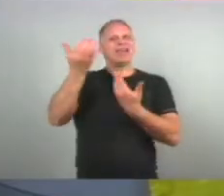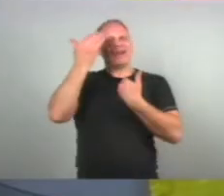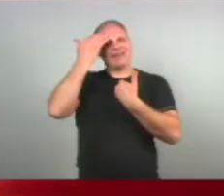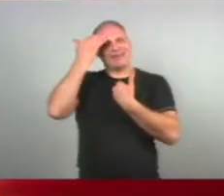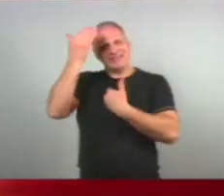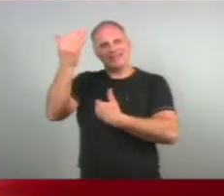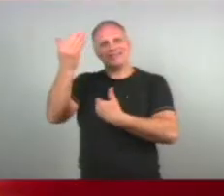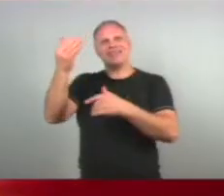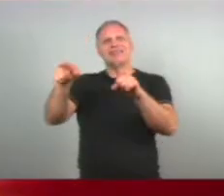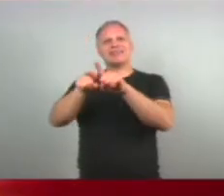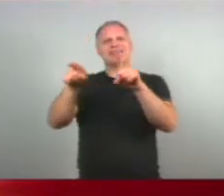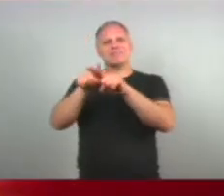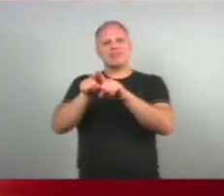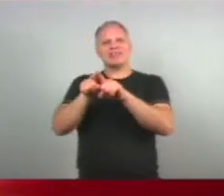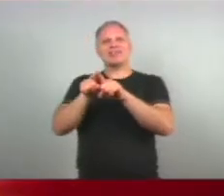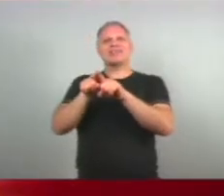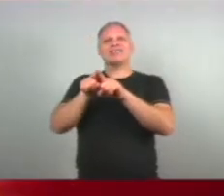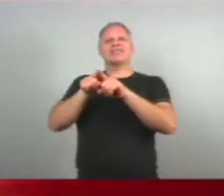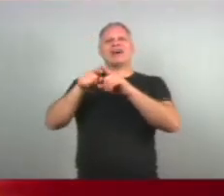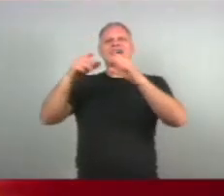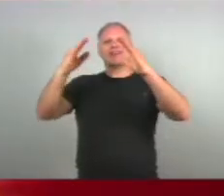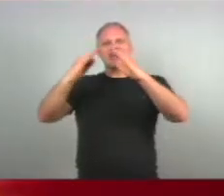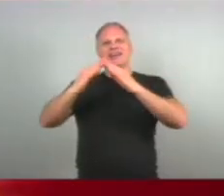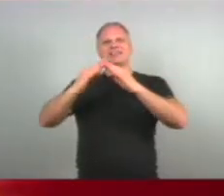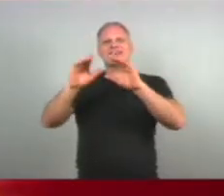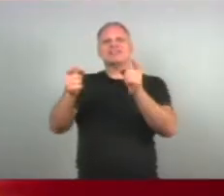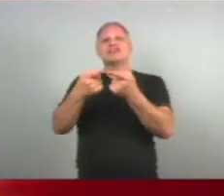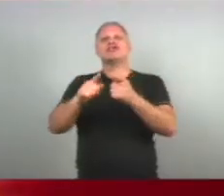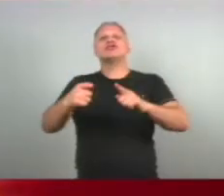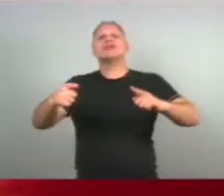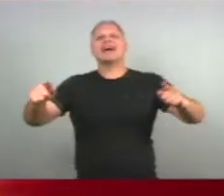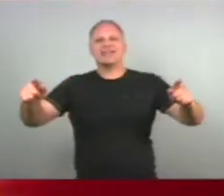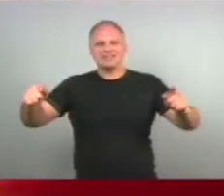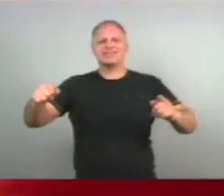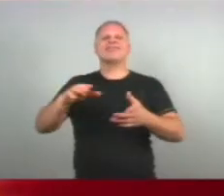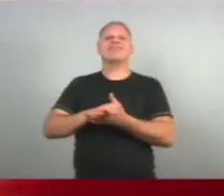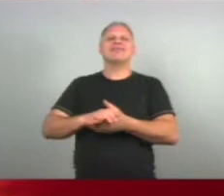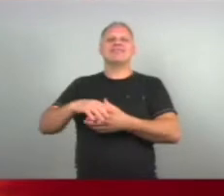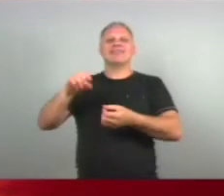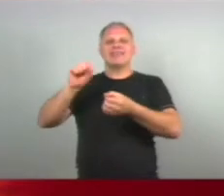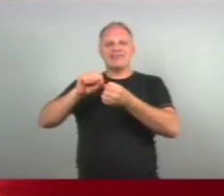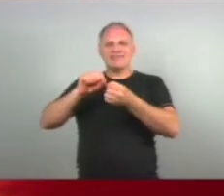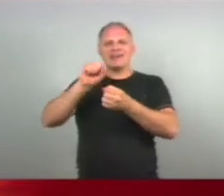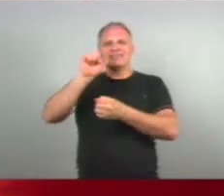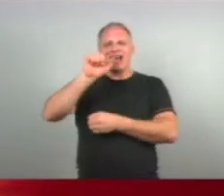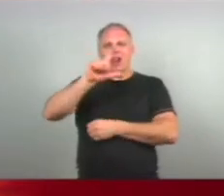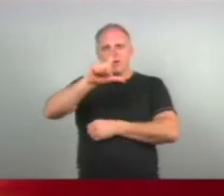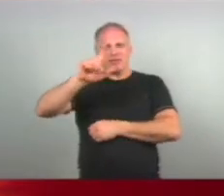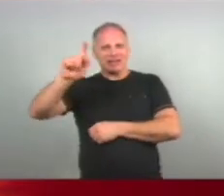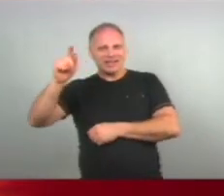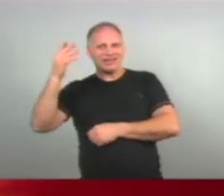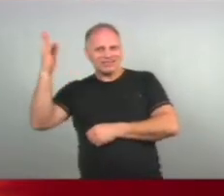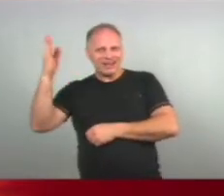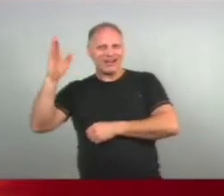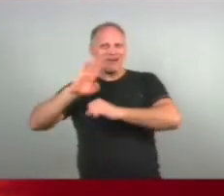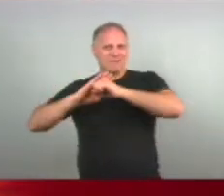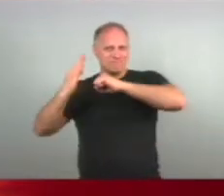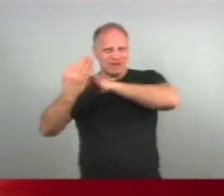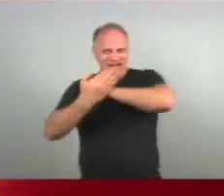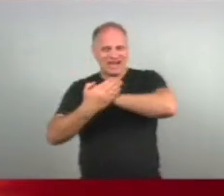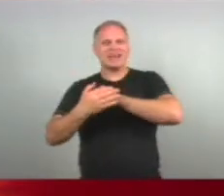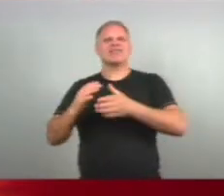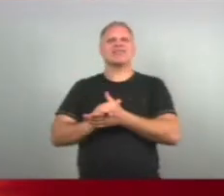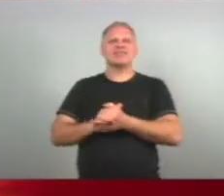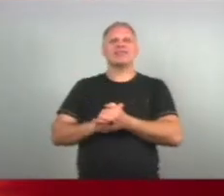contribuições lá Da Nelci Roast Que transferiu A estância de churrasco Para a estrada Em rua A Luiz Algaier